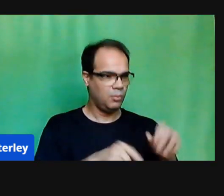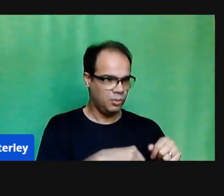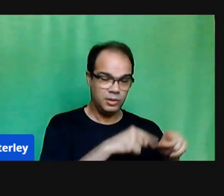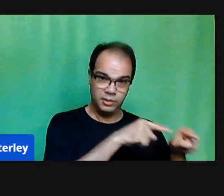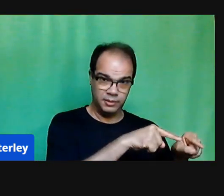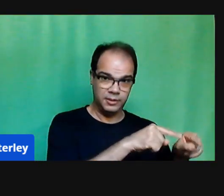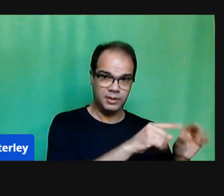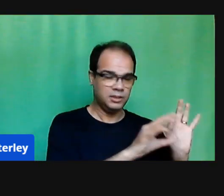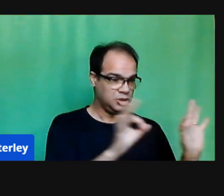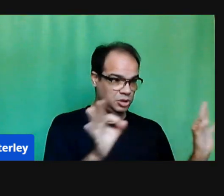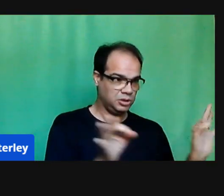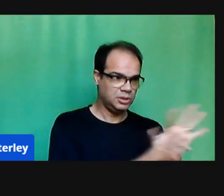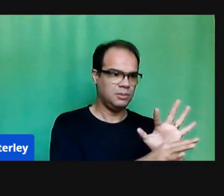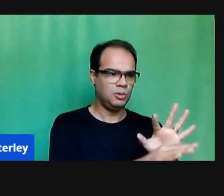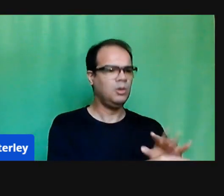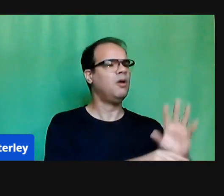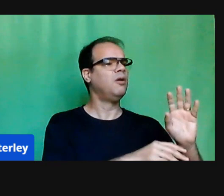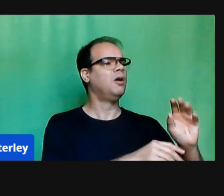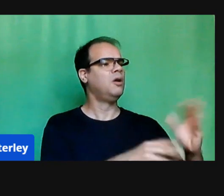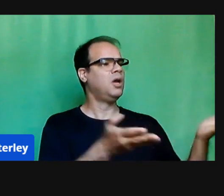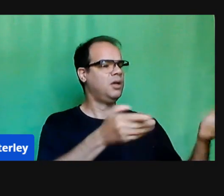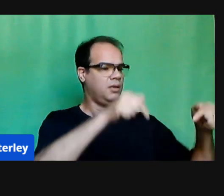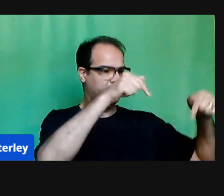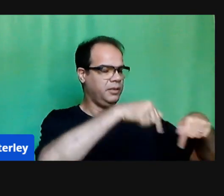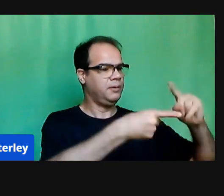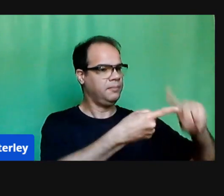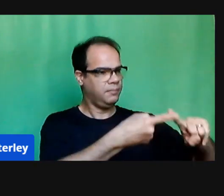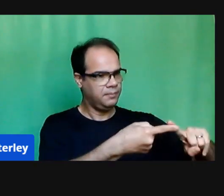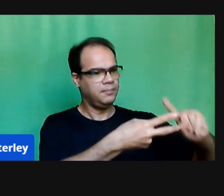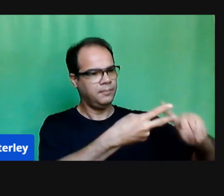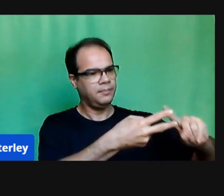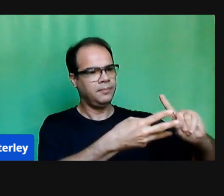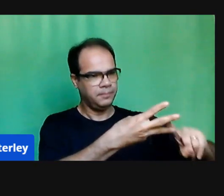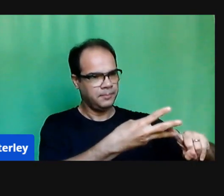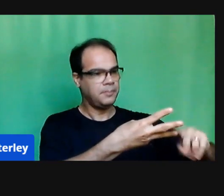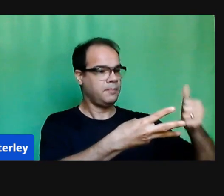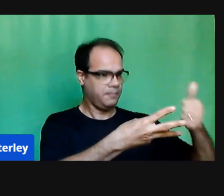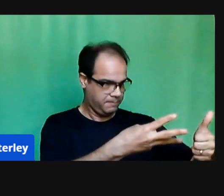equipe e para todas as famílias. E em que consistia esse processo?